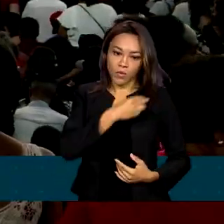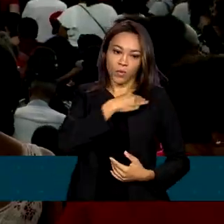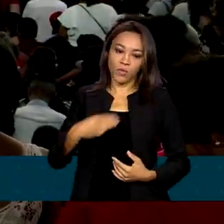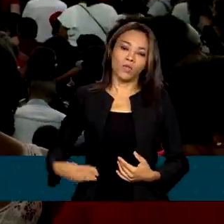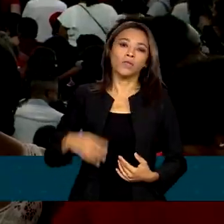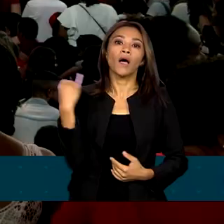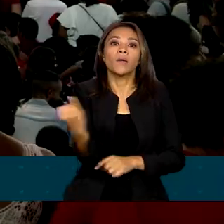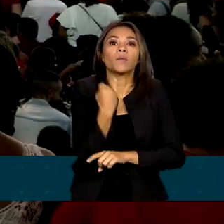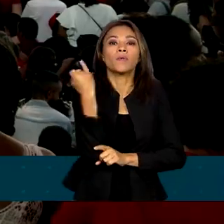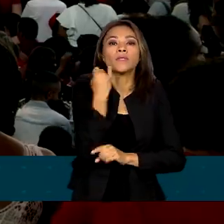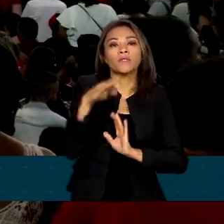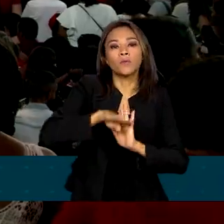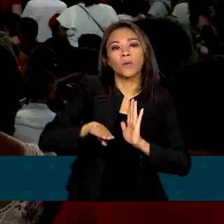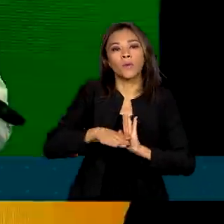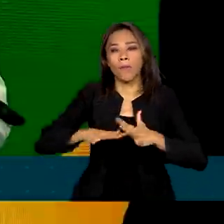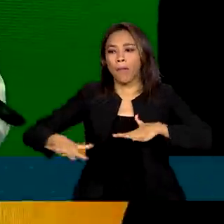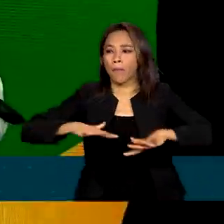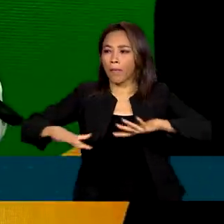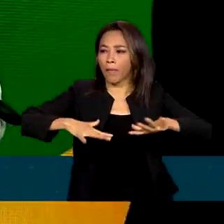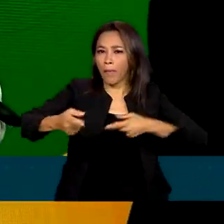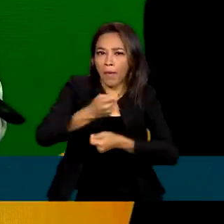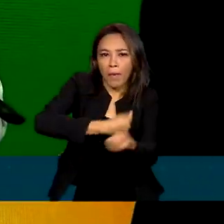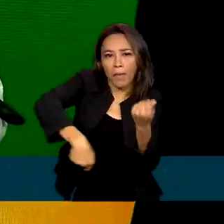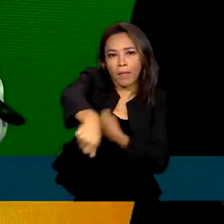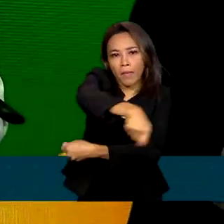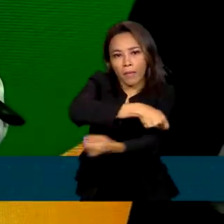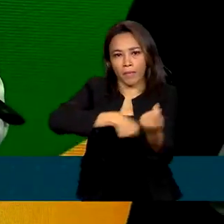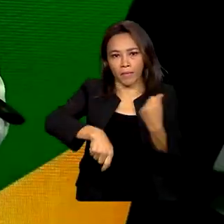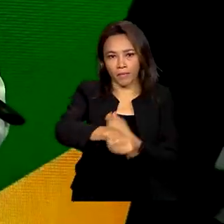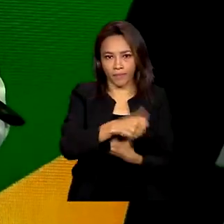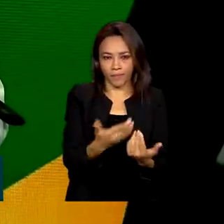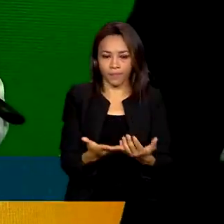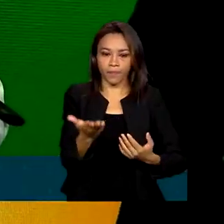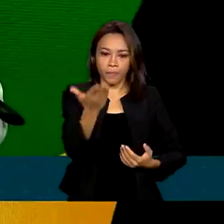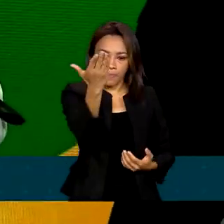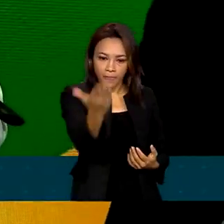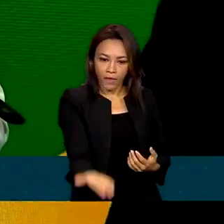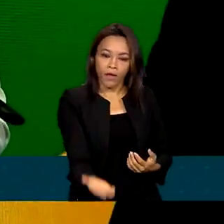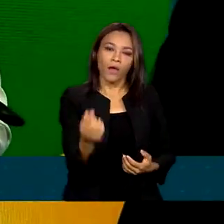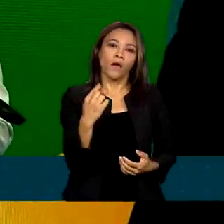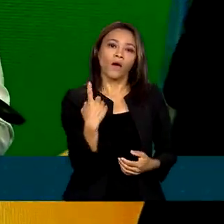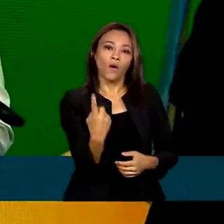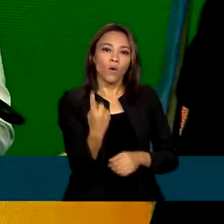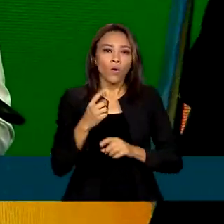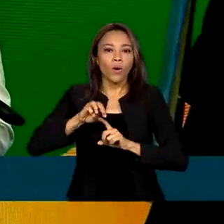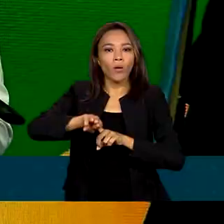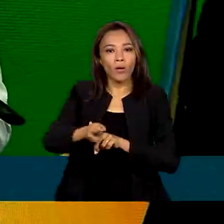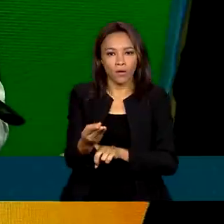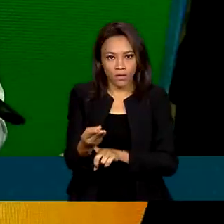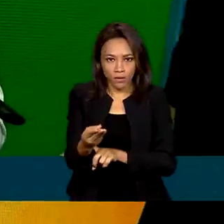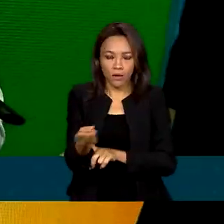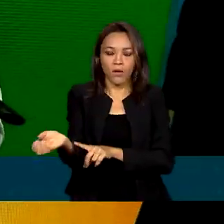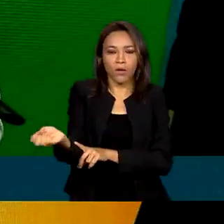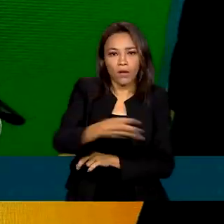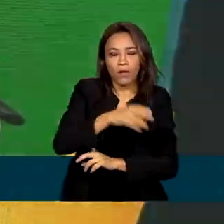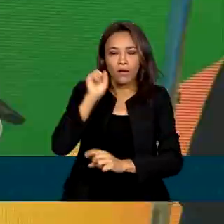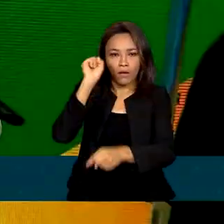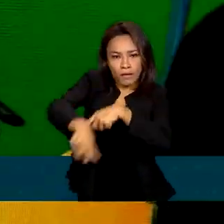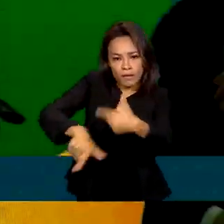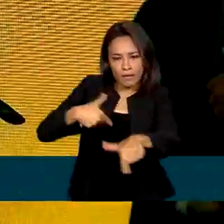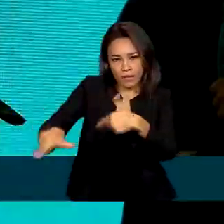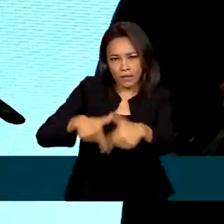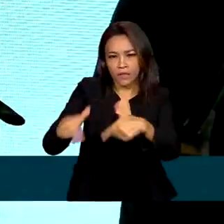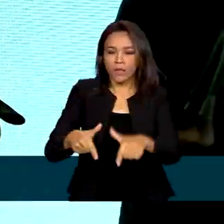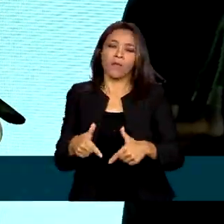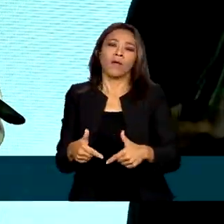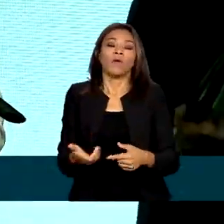do programa para movimentar a economia. Gerar um milhão de novos empregos diretos e indiretos. O